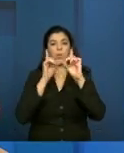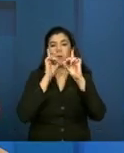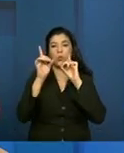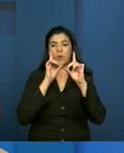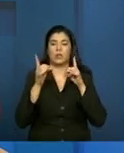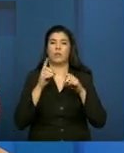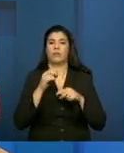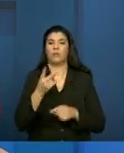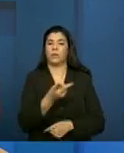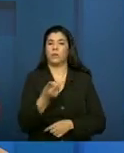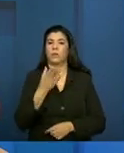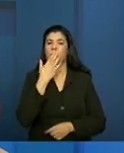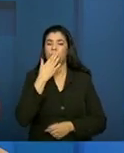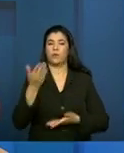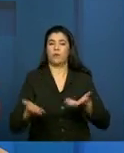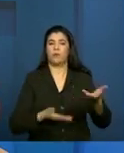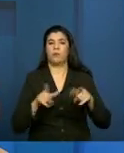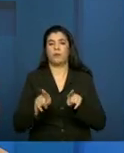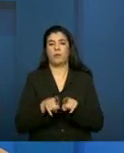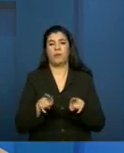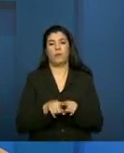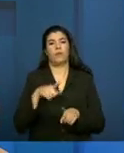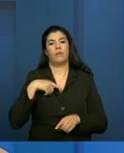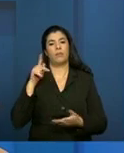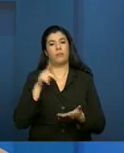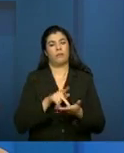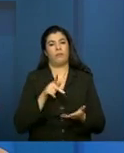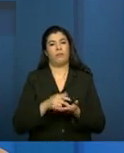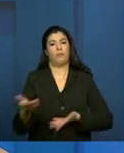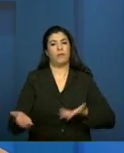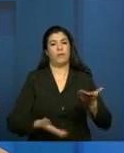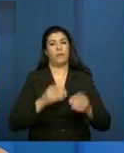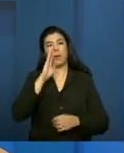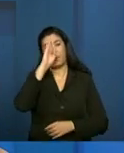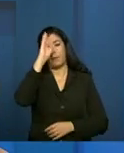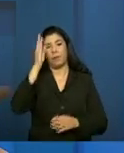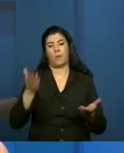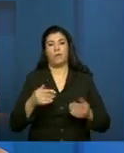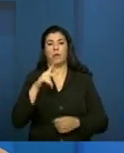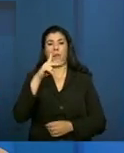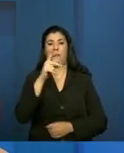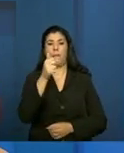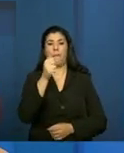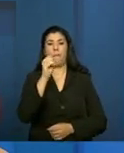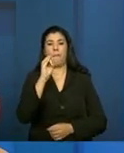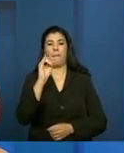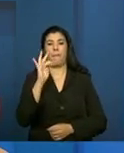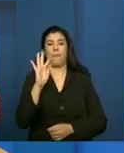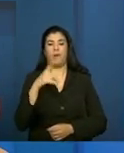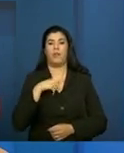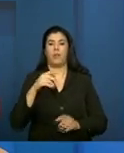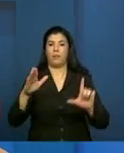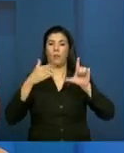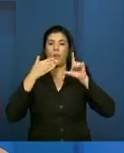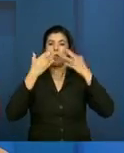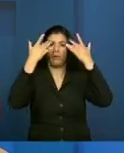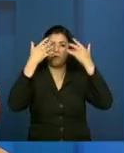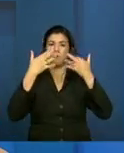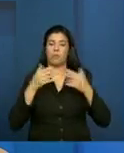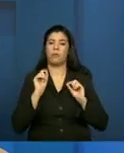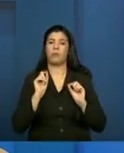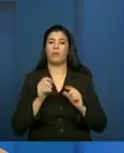esses dois serviços, que são realmente os serviços principais, o PAIF, como a gente vai ver durante essa teleconferência.